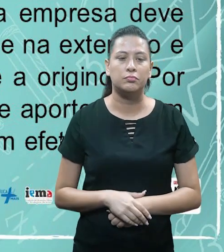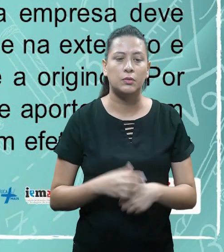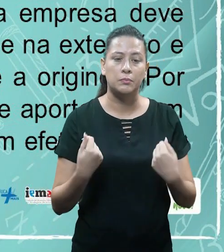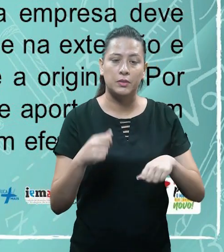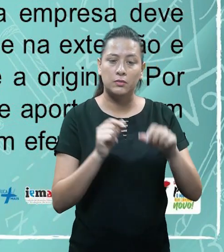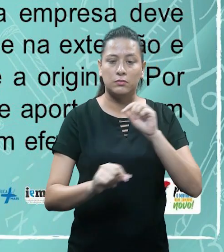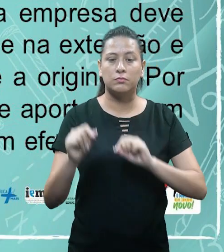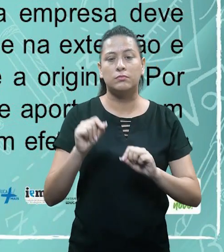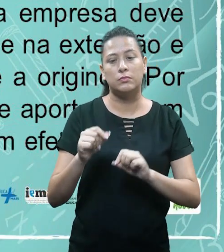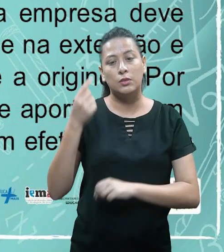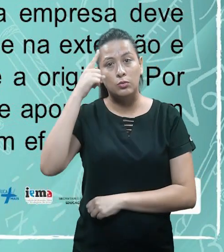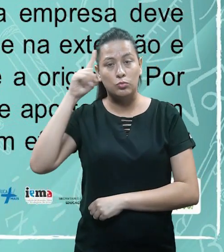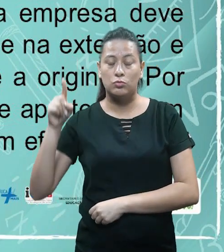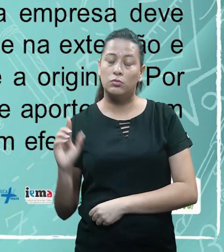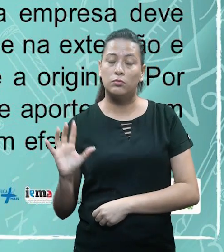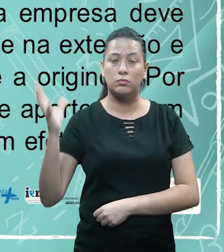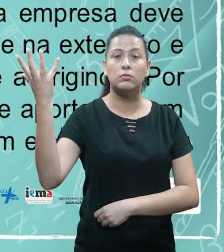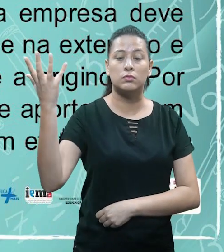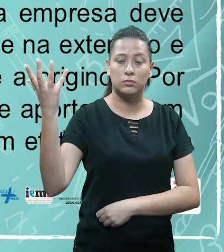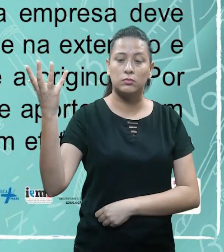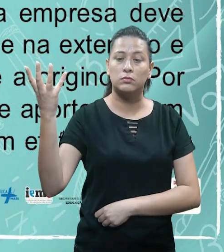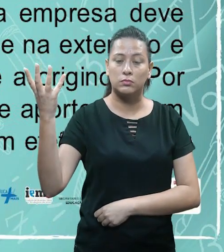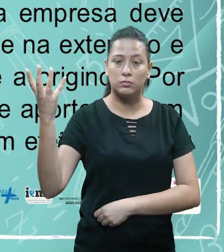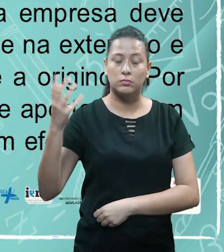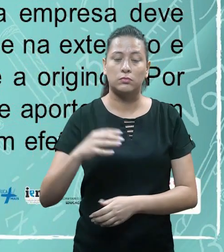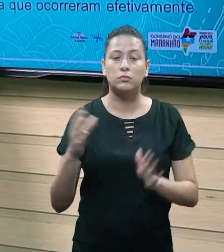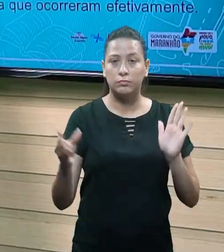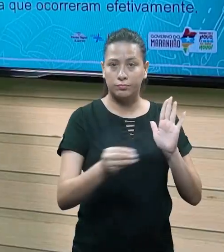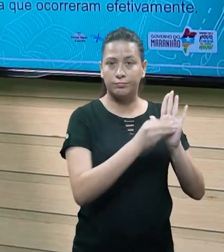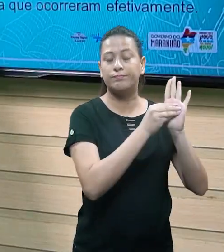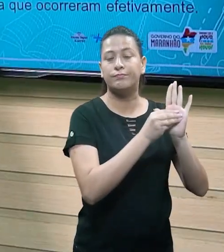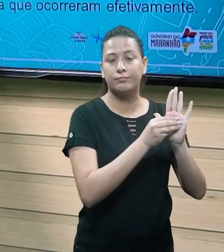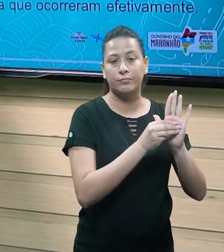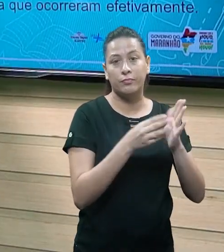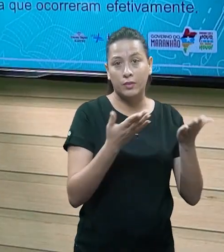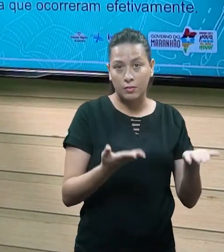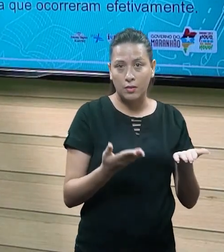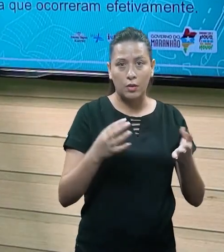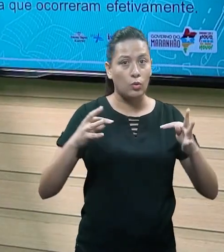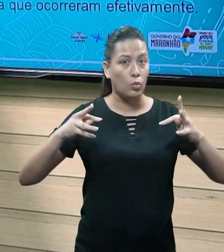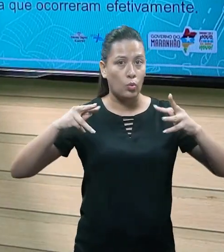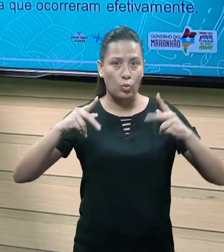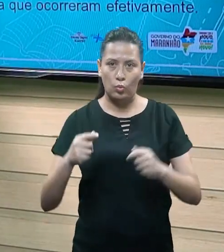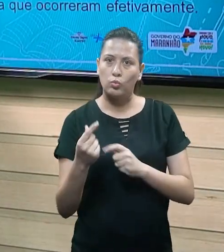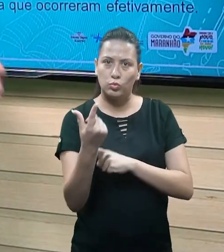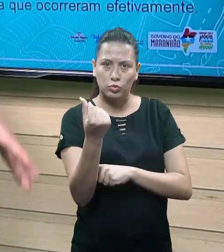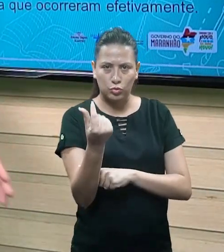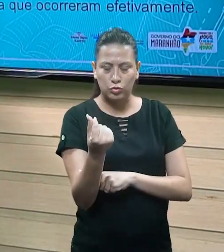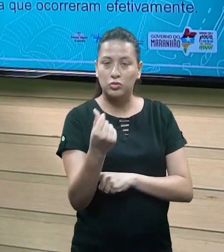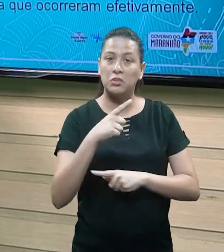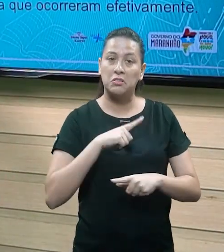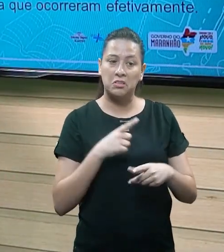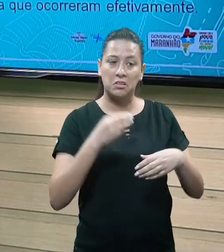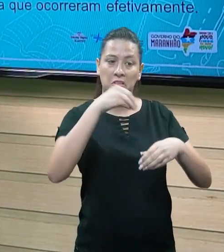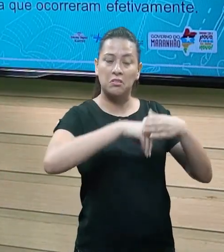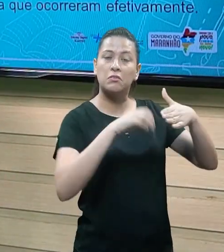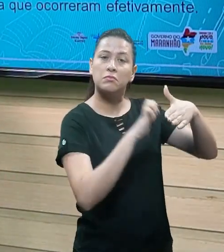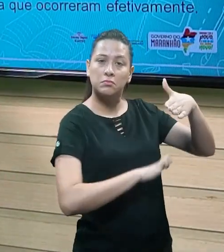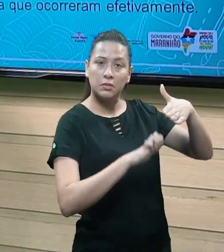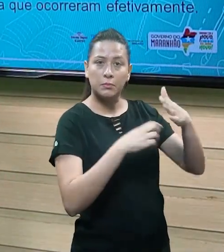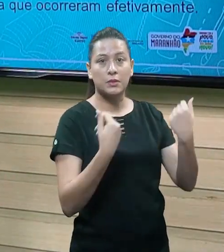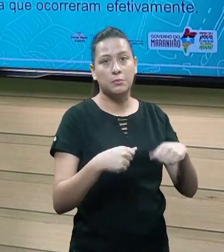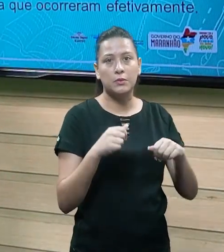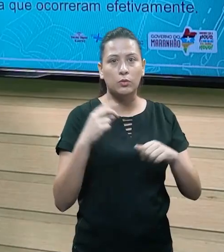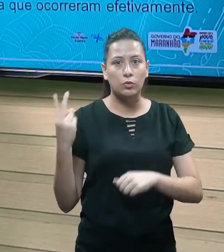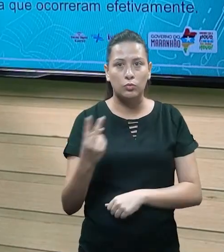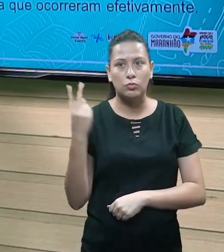escriturados exatamente na hora que ocorreram. Então o princípio da oportunidade quer dizer que toda movimentação financeira que tem na minha empresa que envolve a contabilidade, ela deve